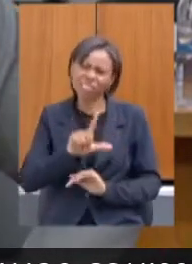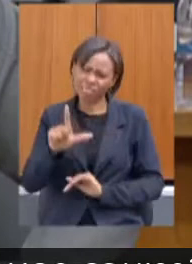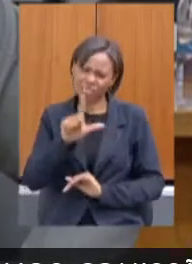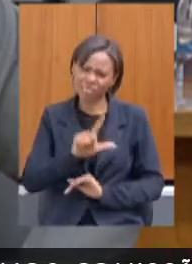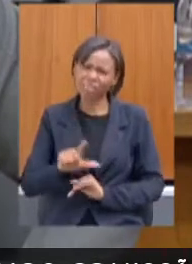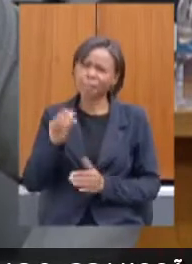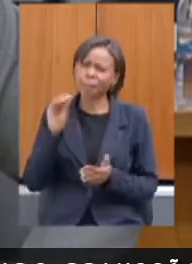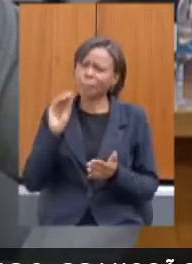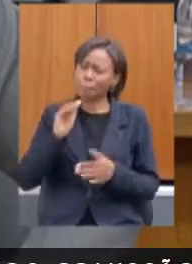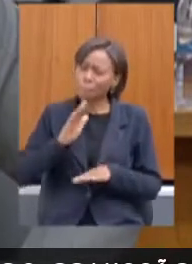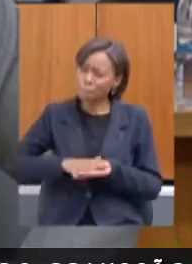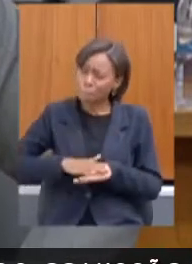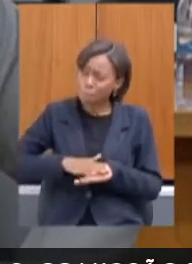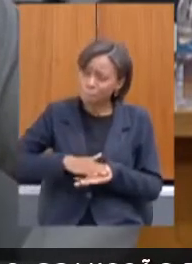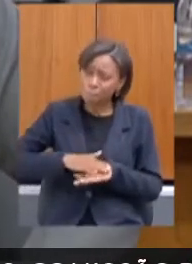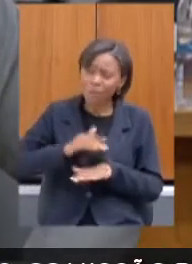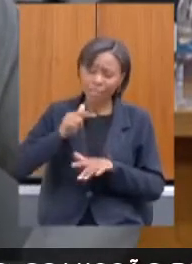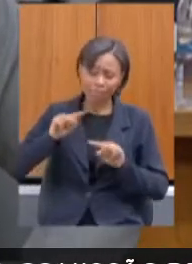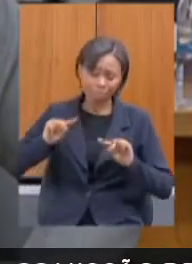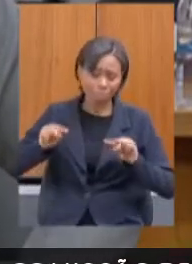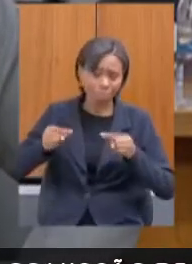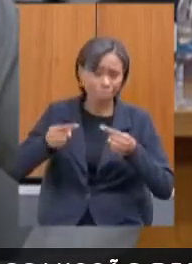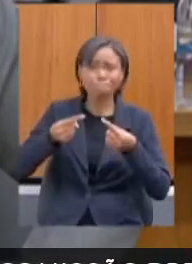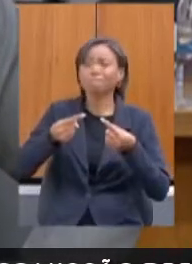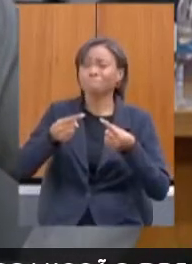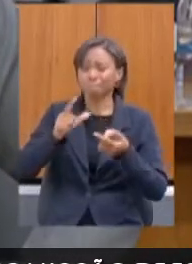desafios importantes, a gente tem